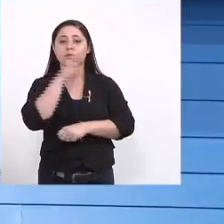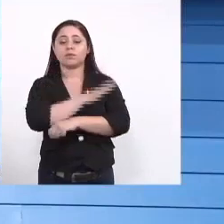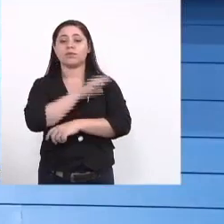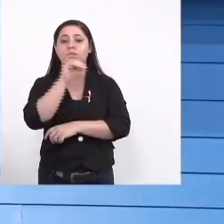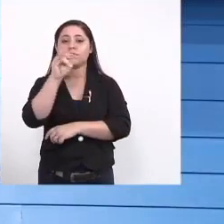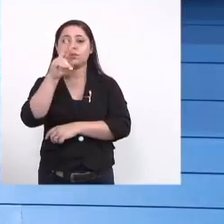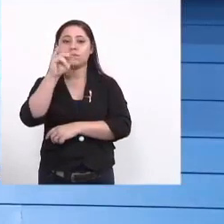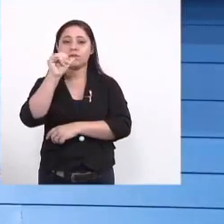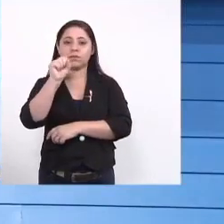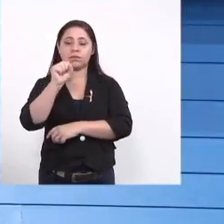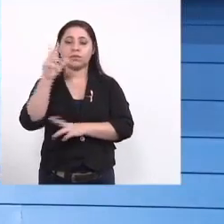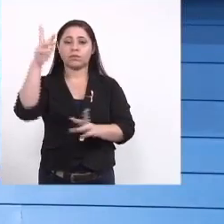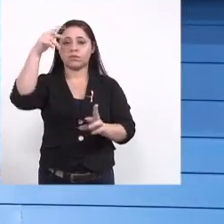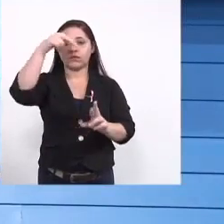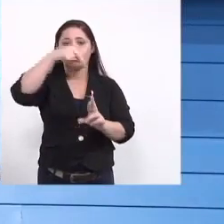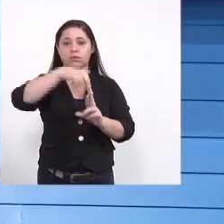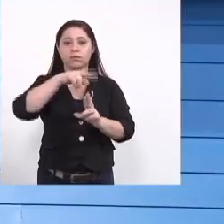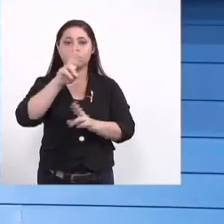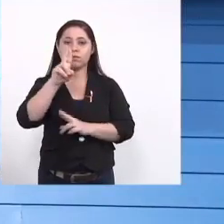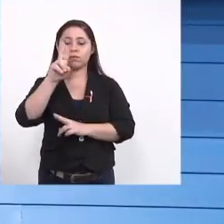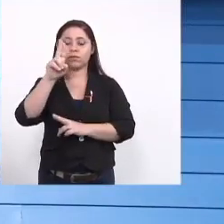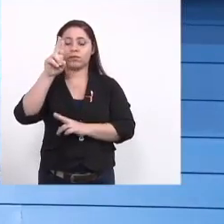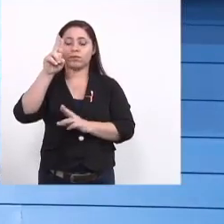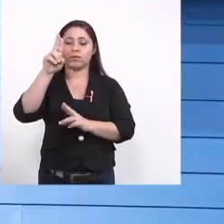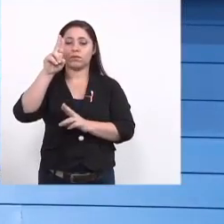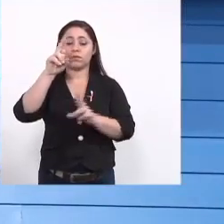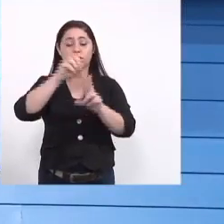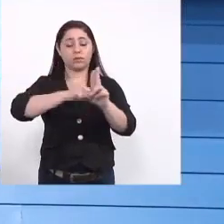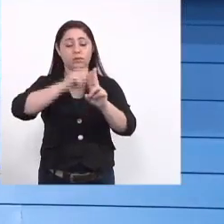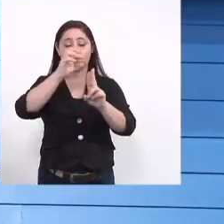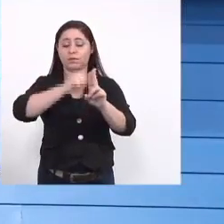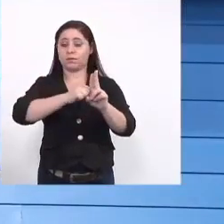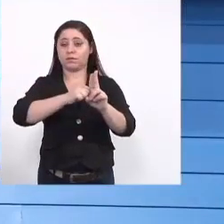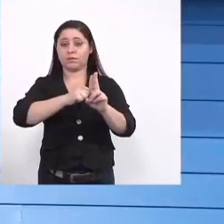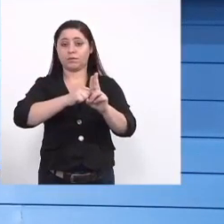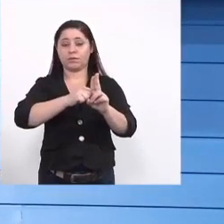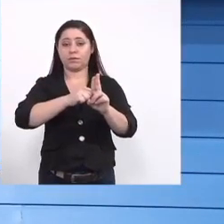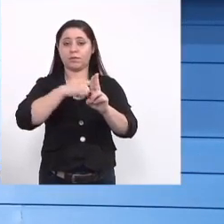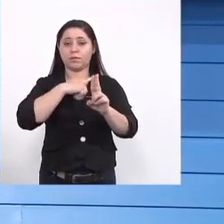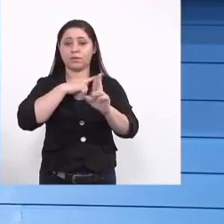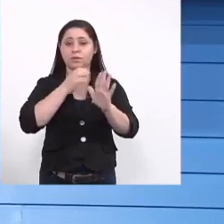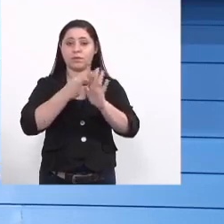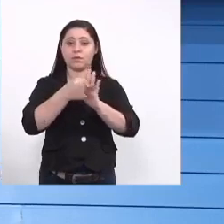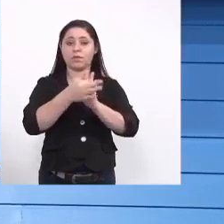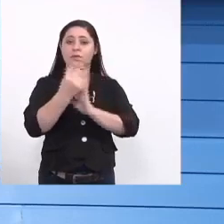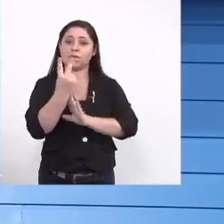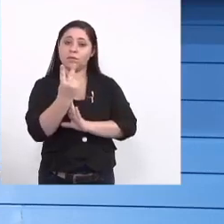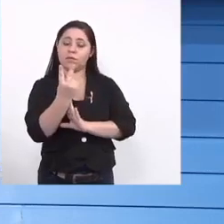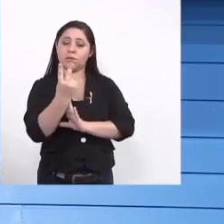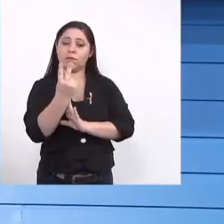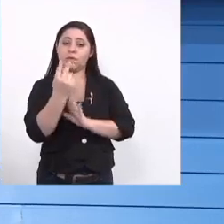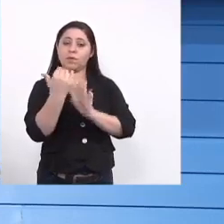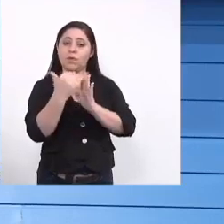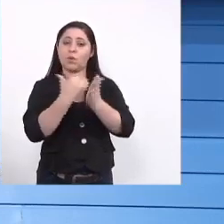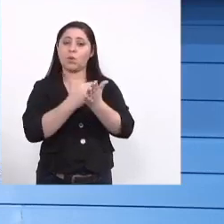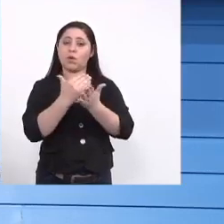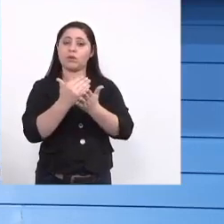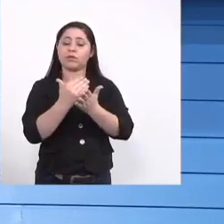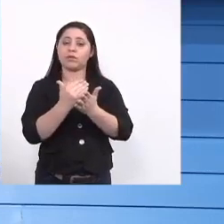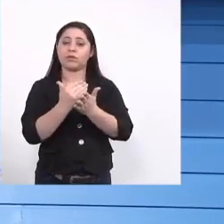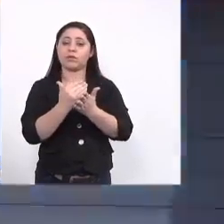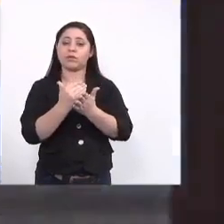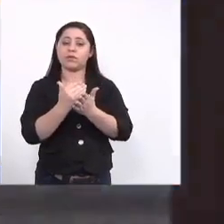nome é Iris eu tô aqui representando a UEMS então eu teria duas propostas né então inicialmente